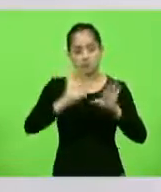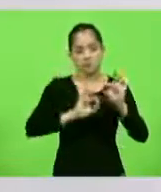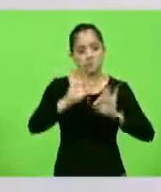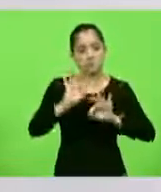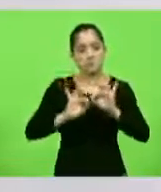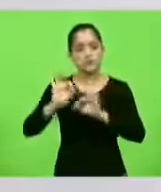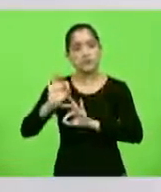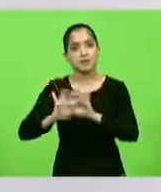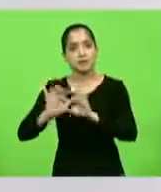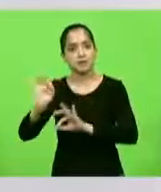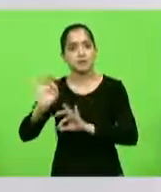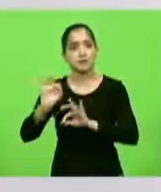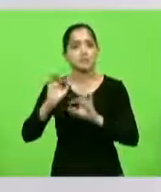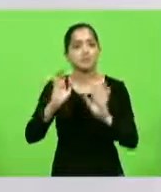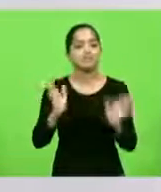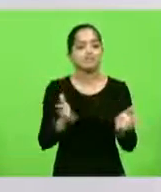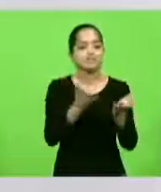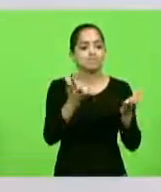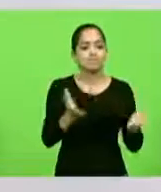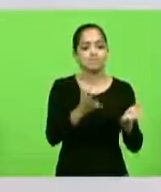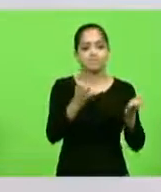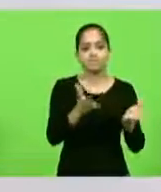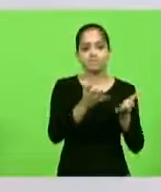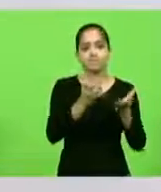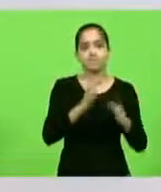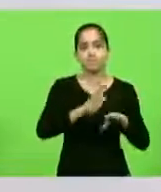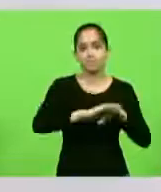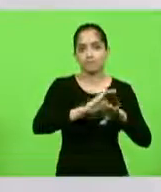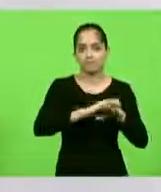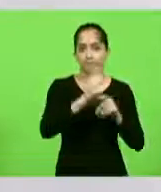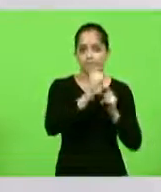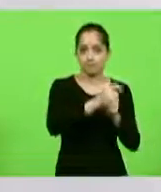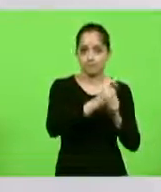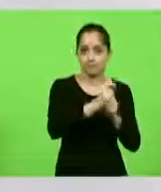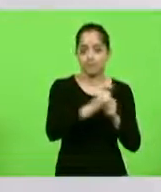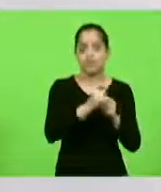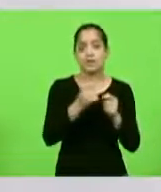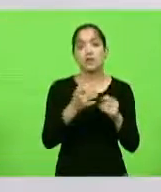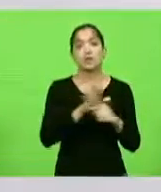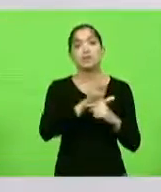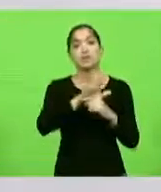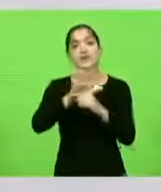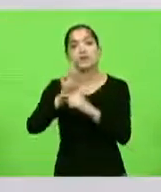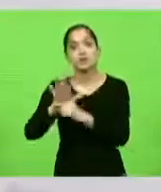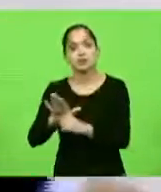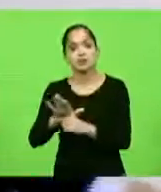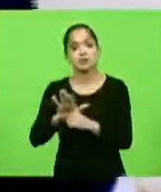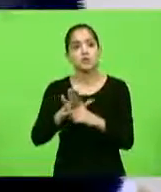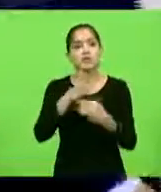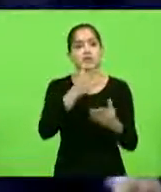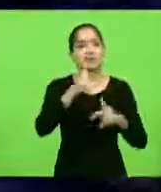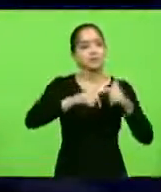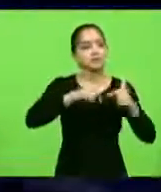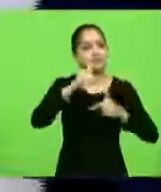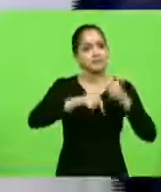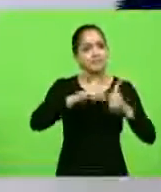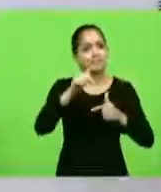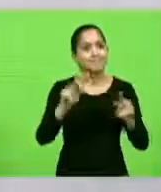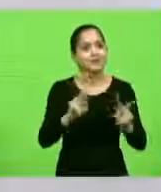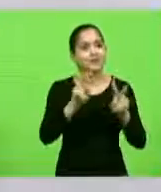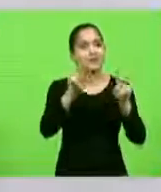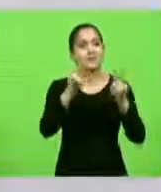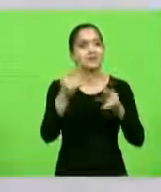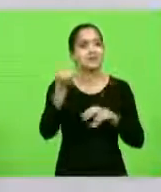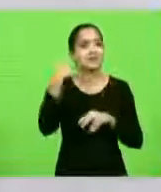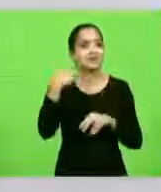projetos para fomentar a pesca artesanal. Acredito que vai ser de grande valia e o Homem do Mar nunca teve essa valorização e eu fico